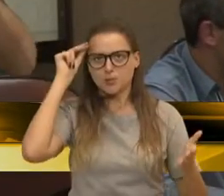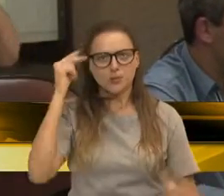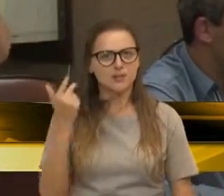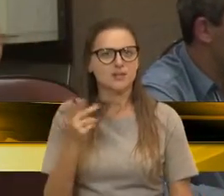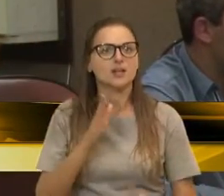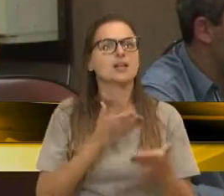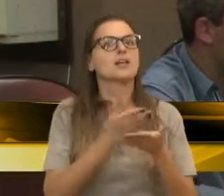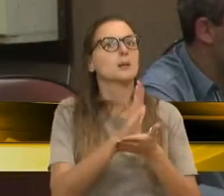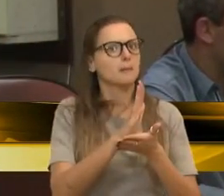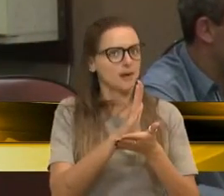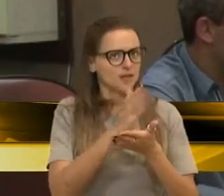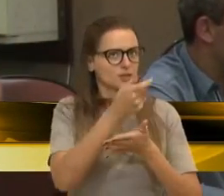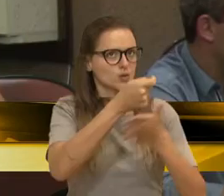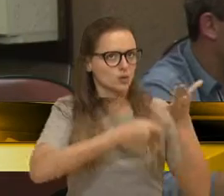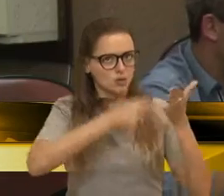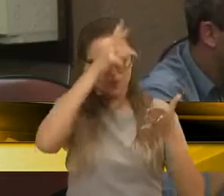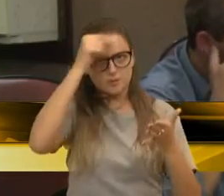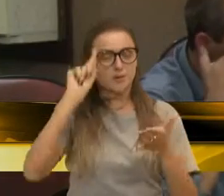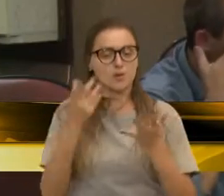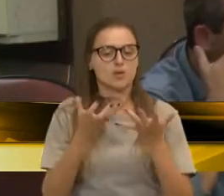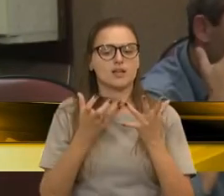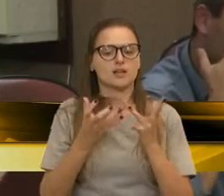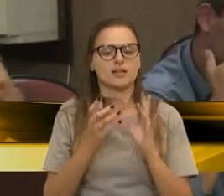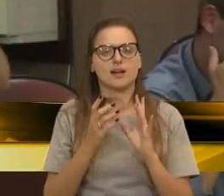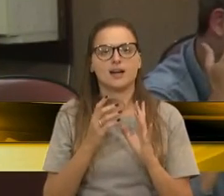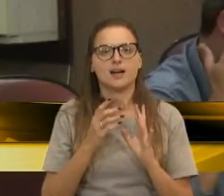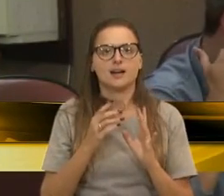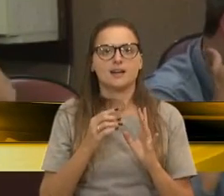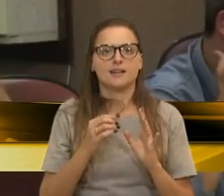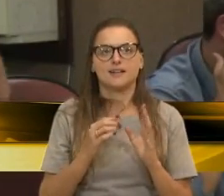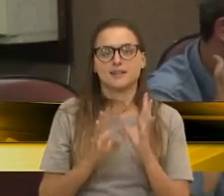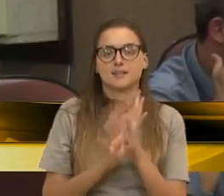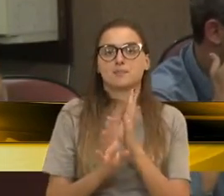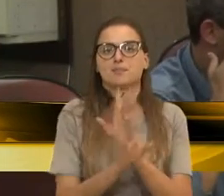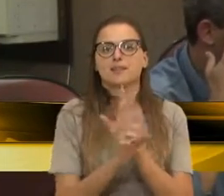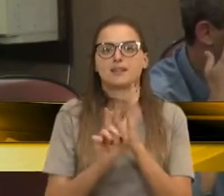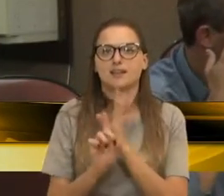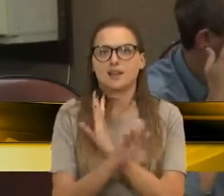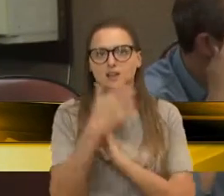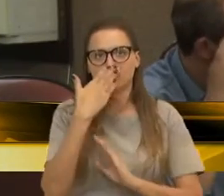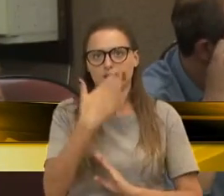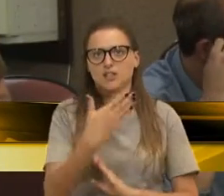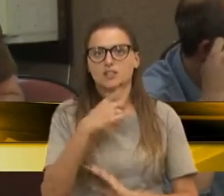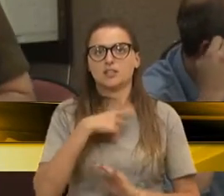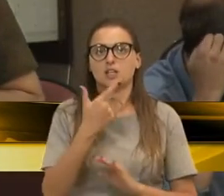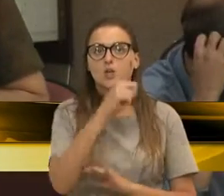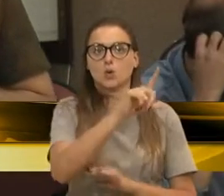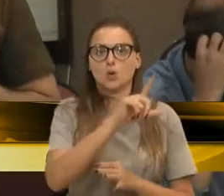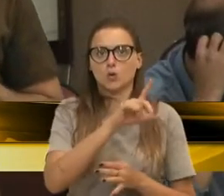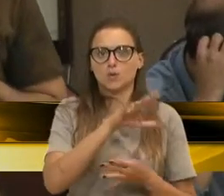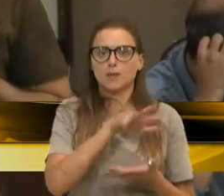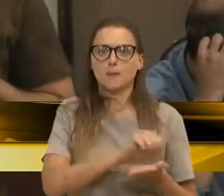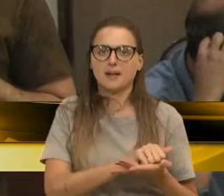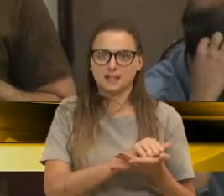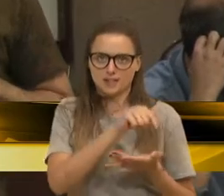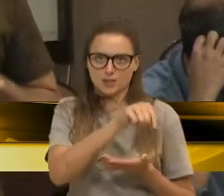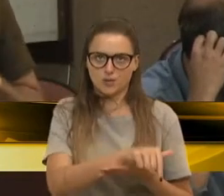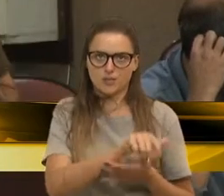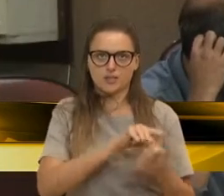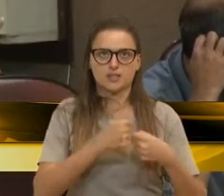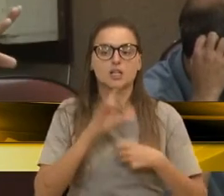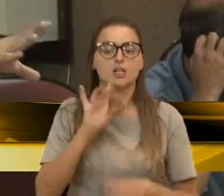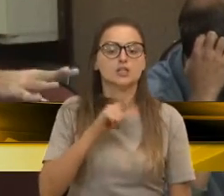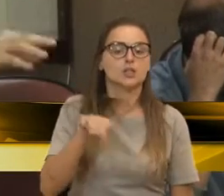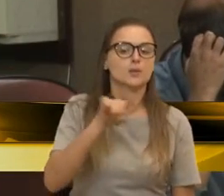que passou pelo crivo do concurso, ela não queria furar fila. Que ela já é concursada, tem outra matrícula no município. Mas vamos lá, então, para